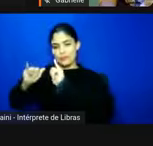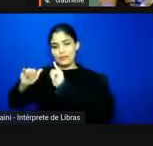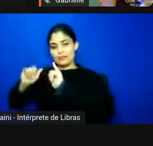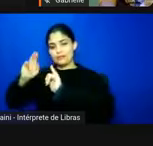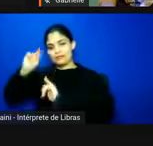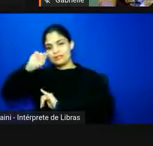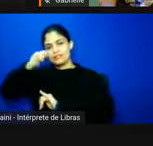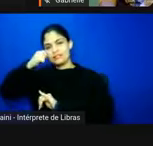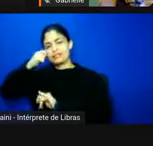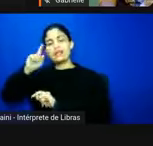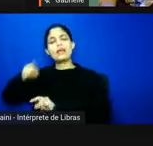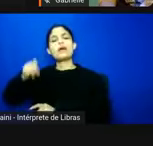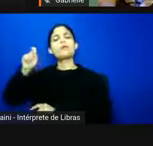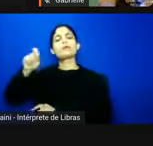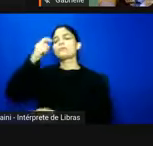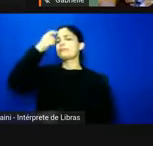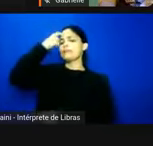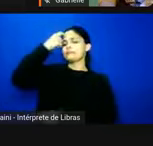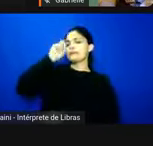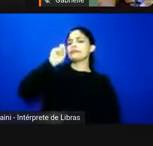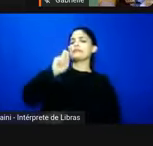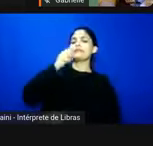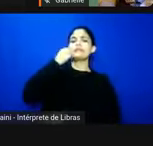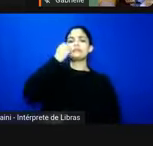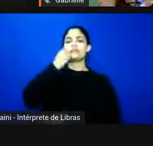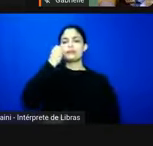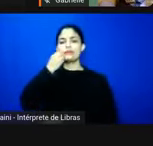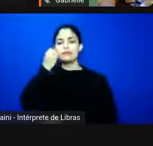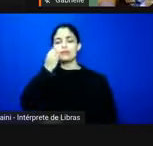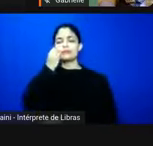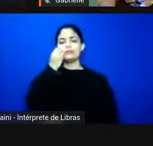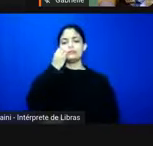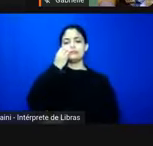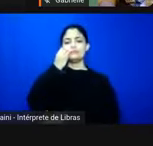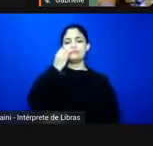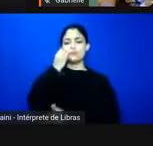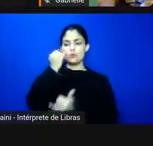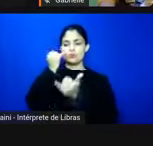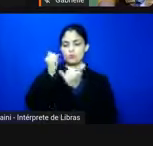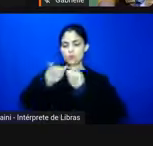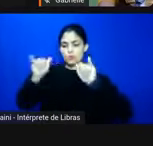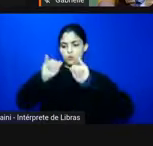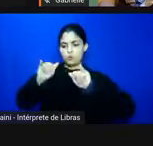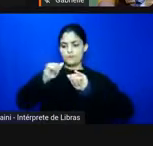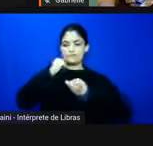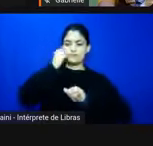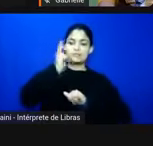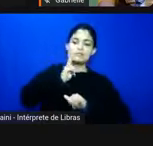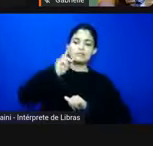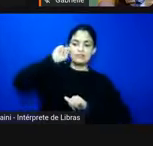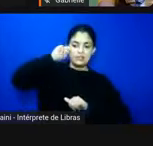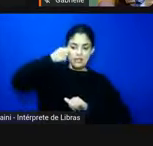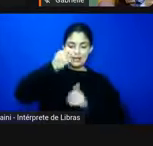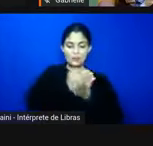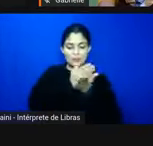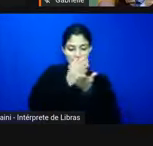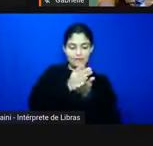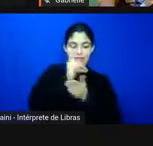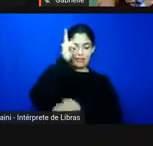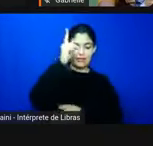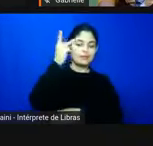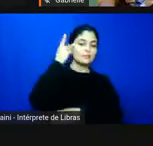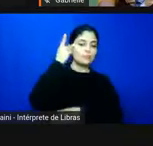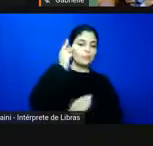pressupor que a experiência da imprensa negra começaria em São Paulo nesse período né